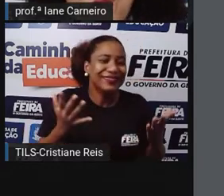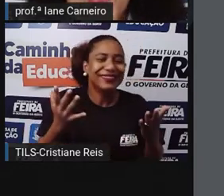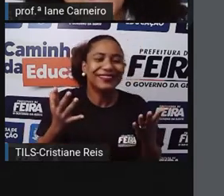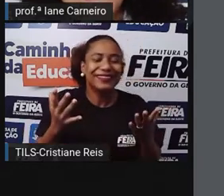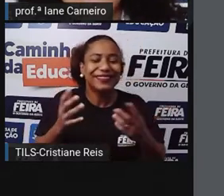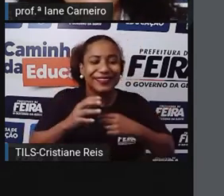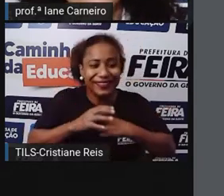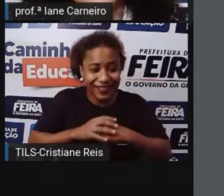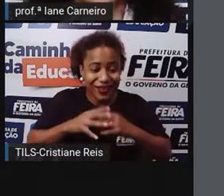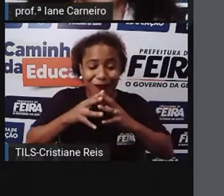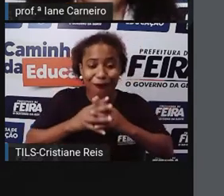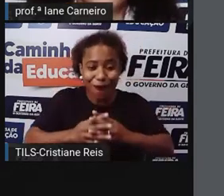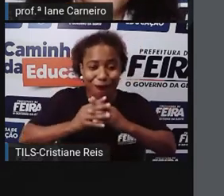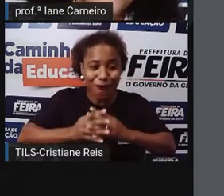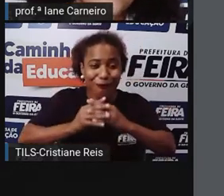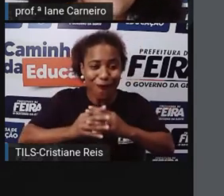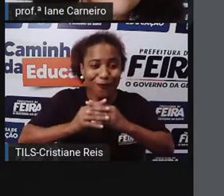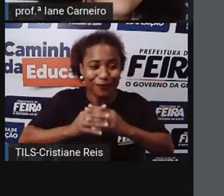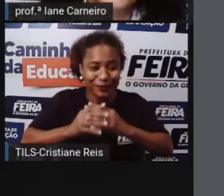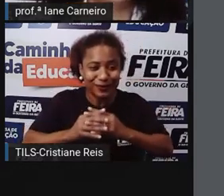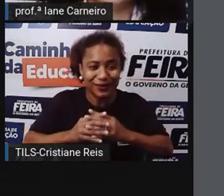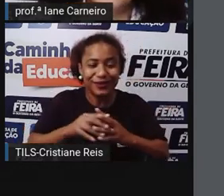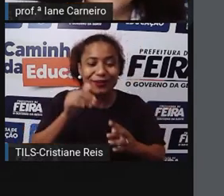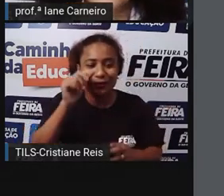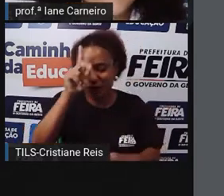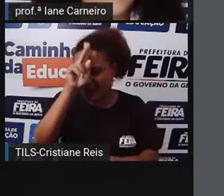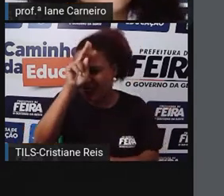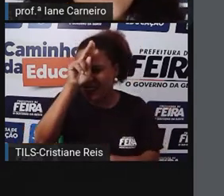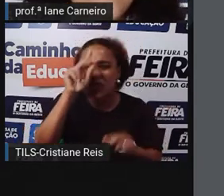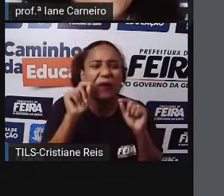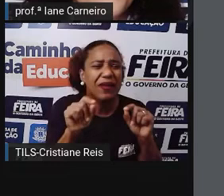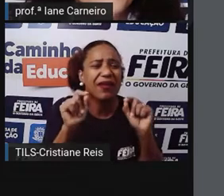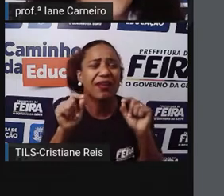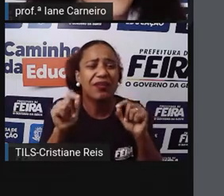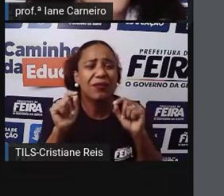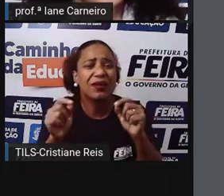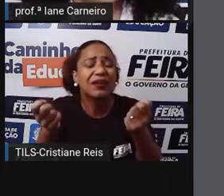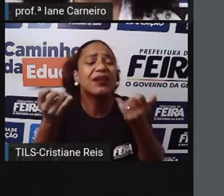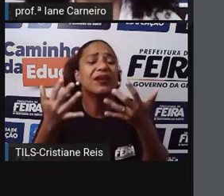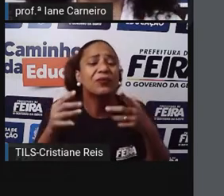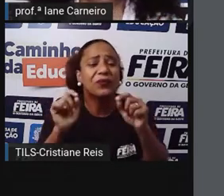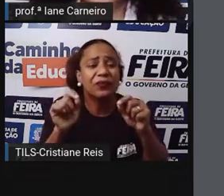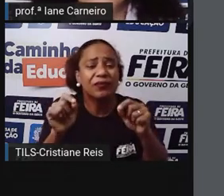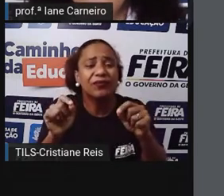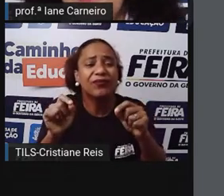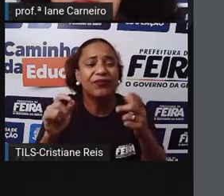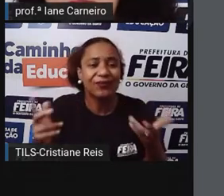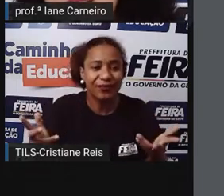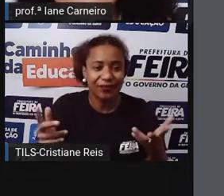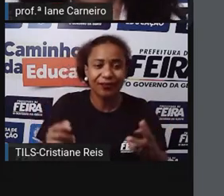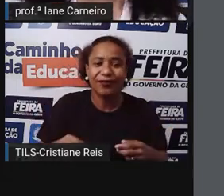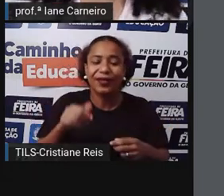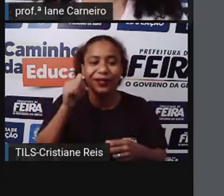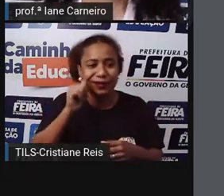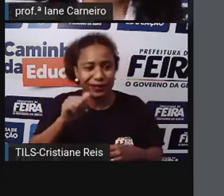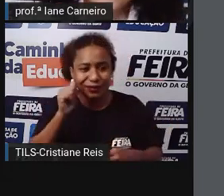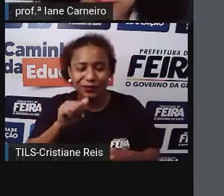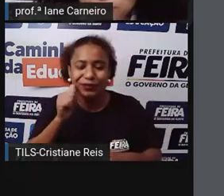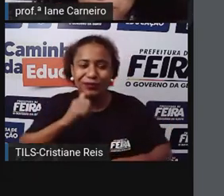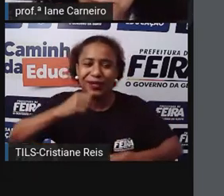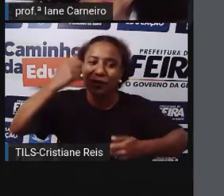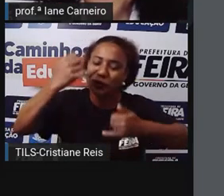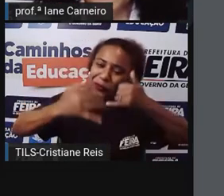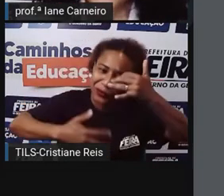tanta confusão Que Dona Baratinha Custou a entender O que elas diziam Aos poucos Foram se acalmando E